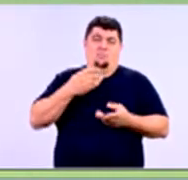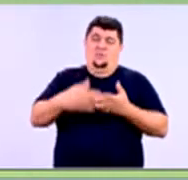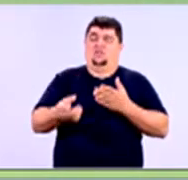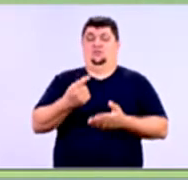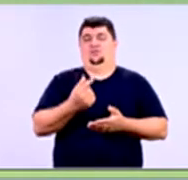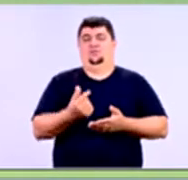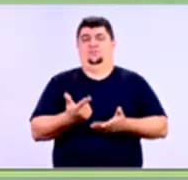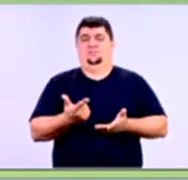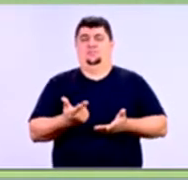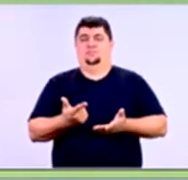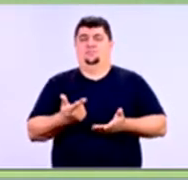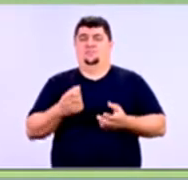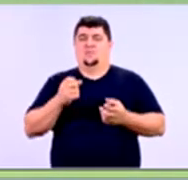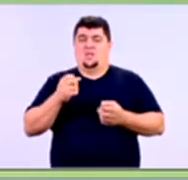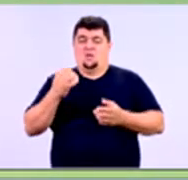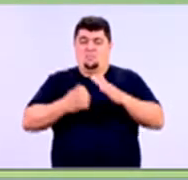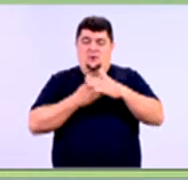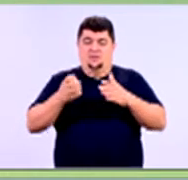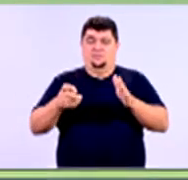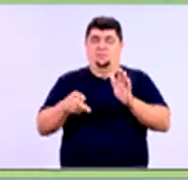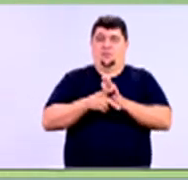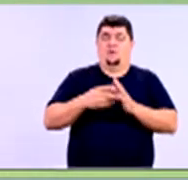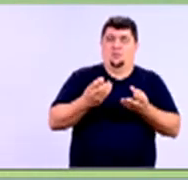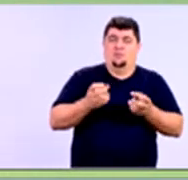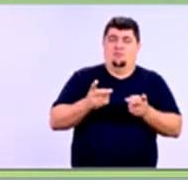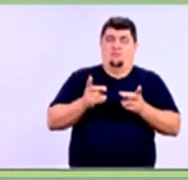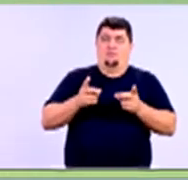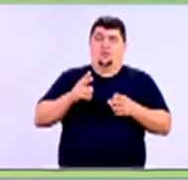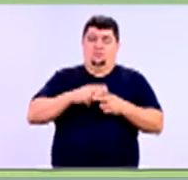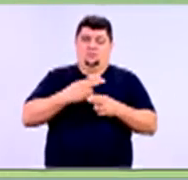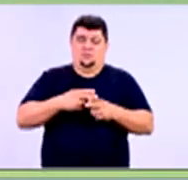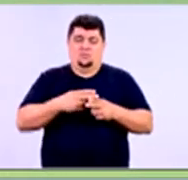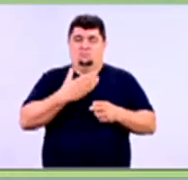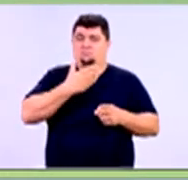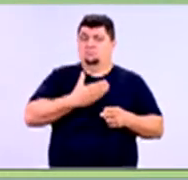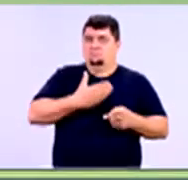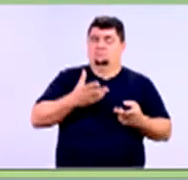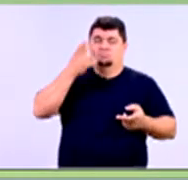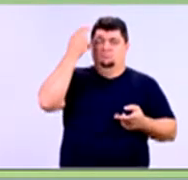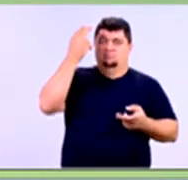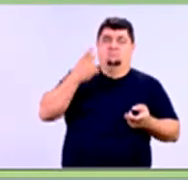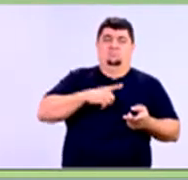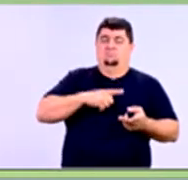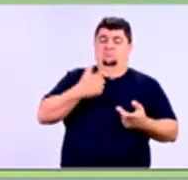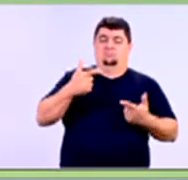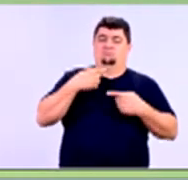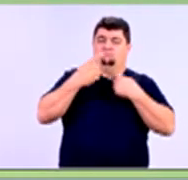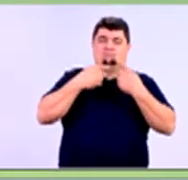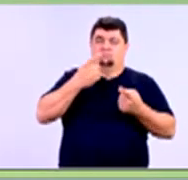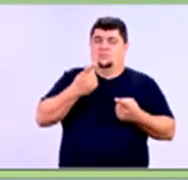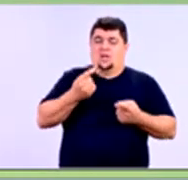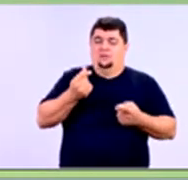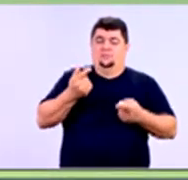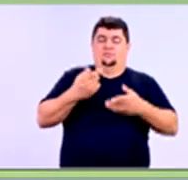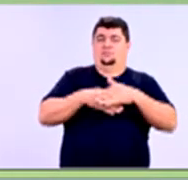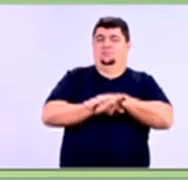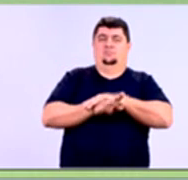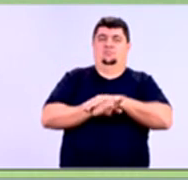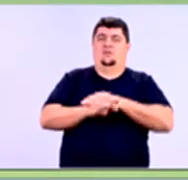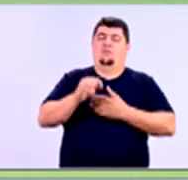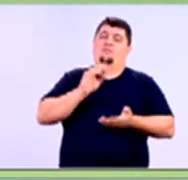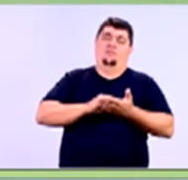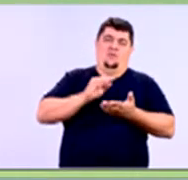Se uma empresa que vende chocolate não vende muito no Natal, não vende muito na Páscoa, ela pode não fazer um resultado anual de